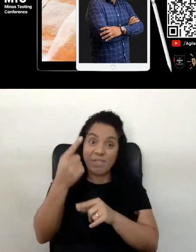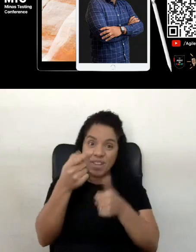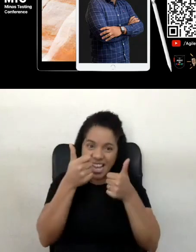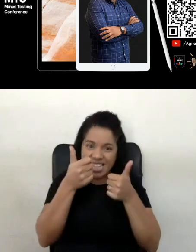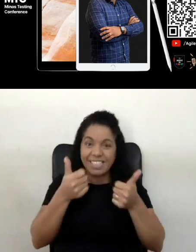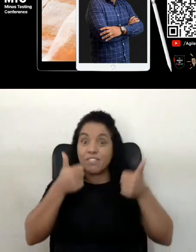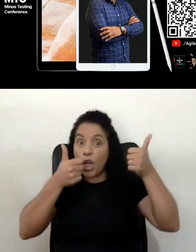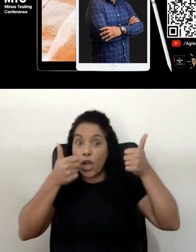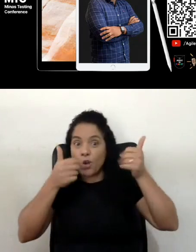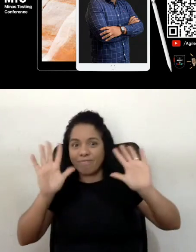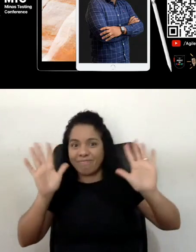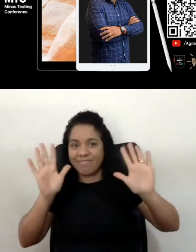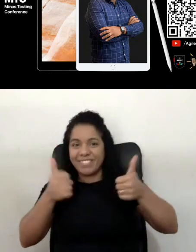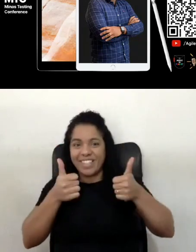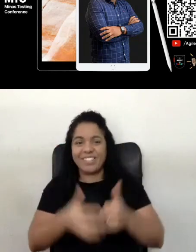Valeu! Valeu! Tchau!